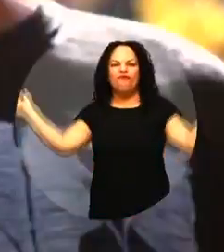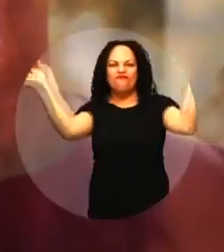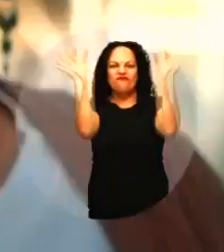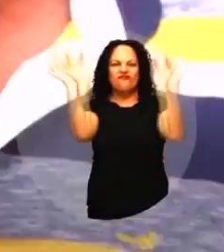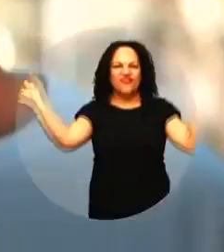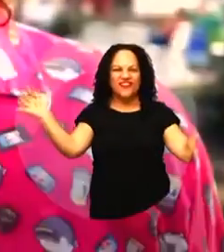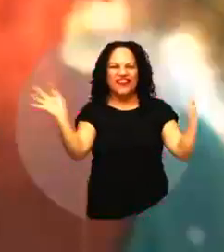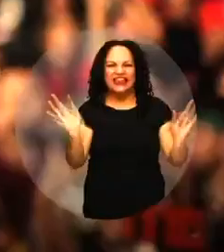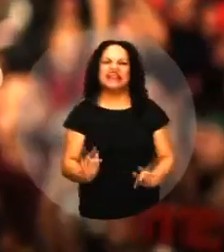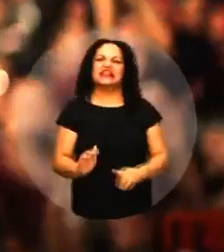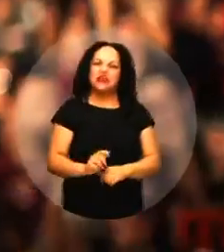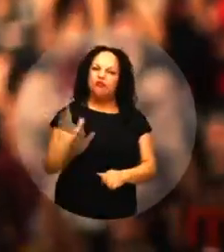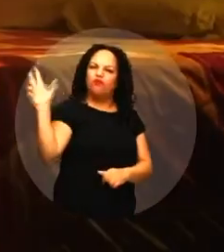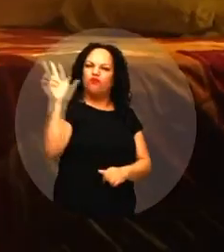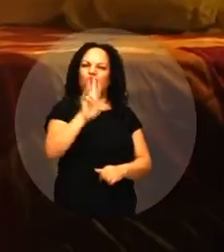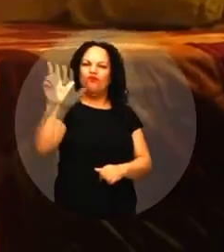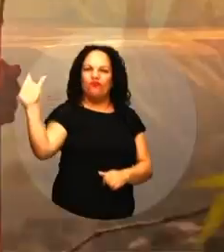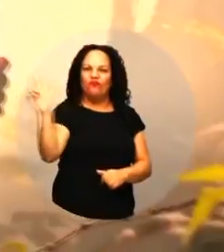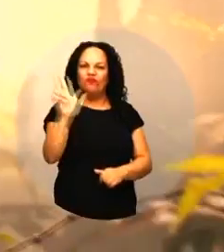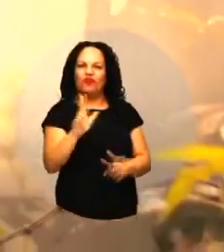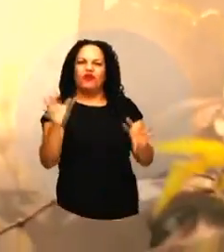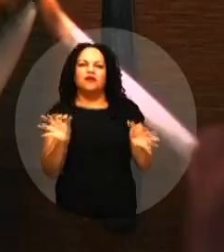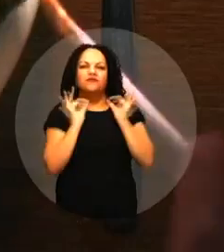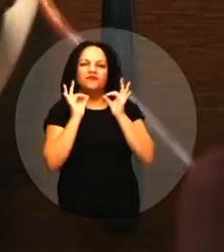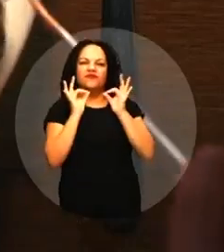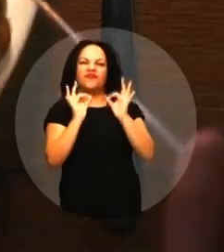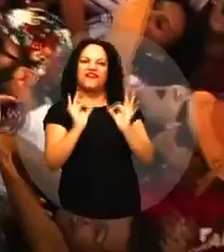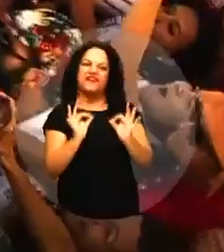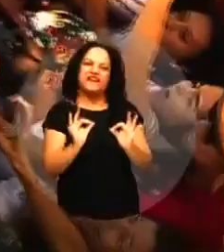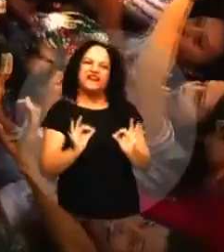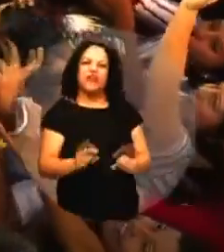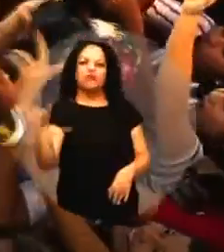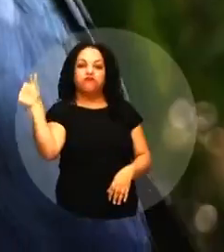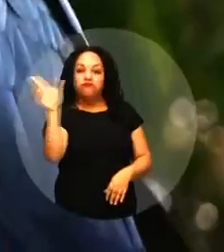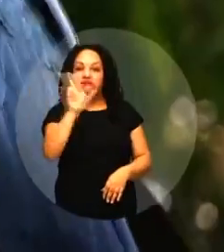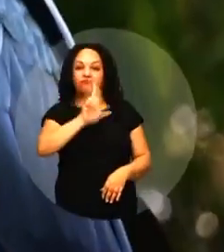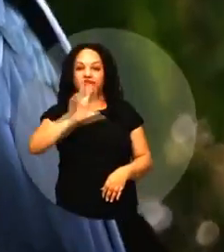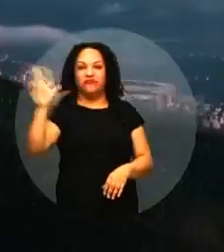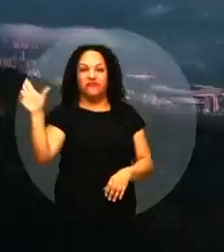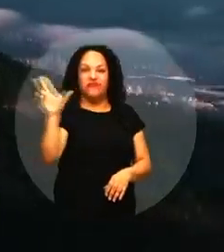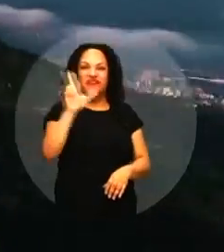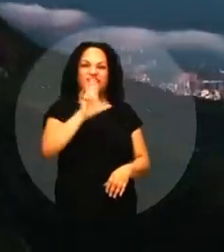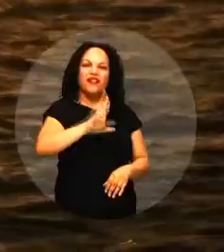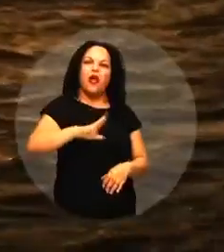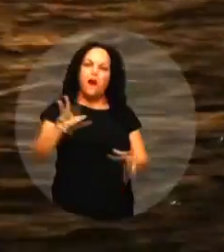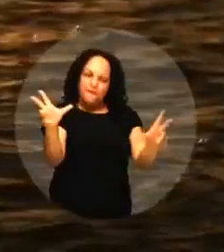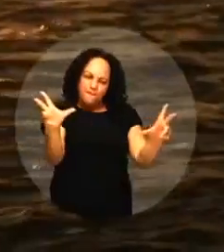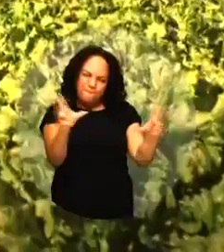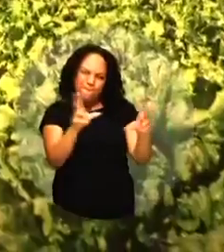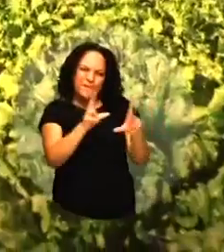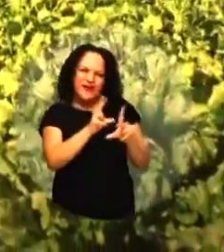chegar Lula lá Com dignidade Lula lá O Brasil